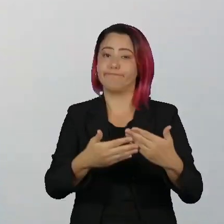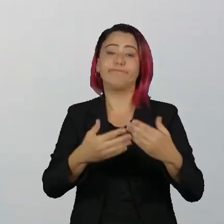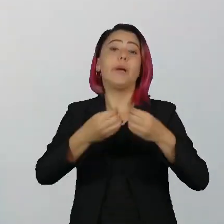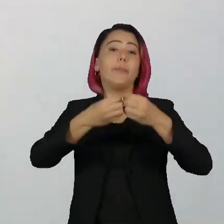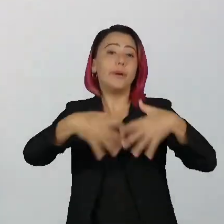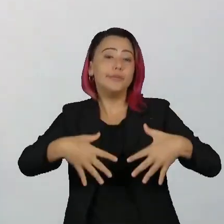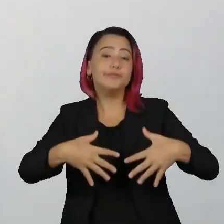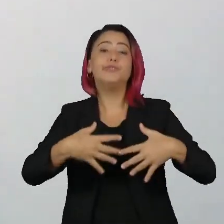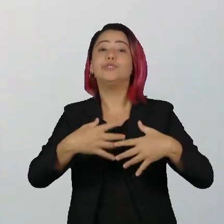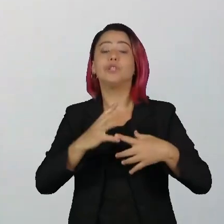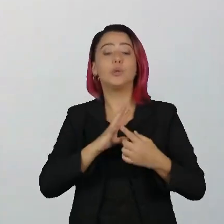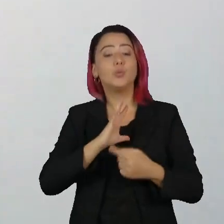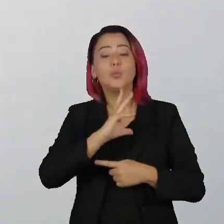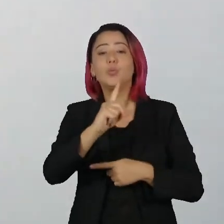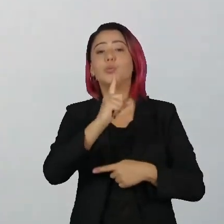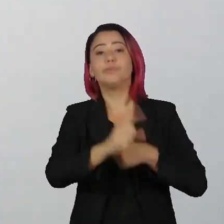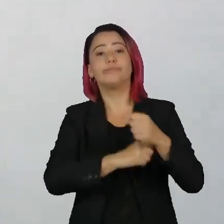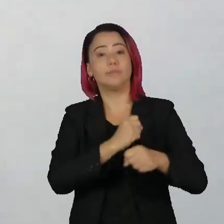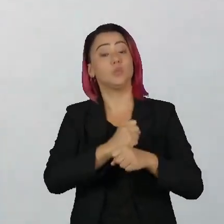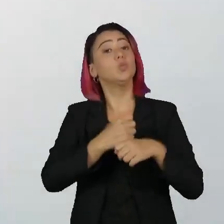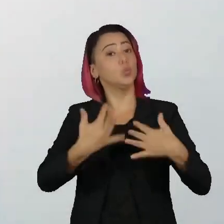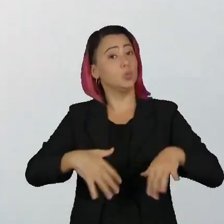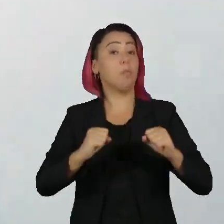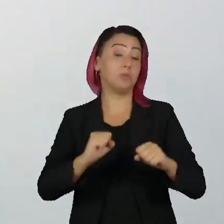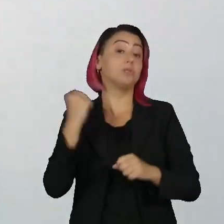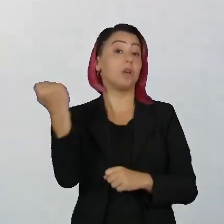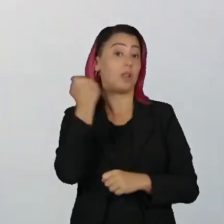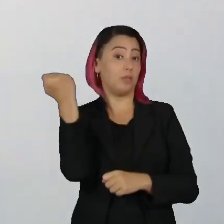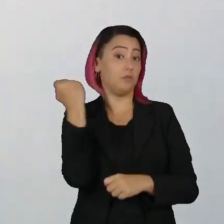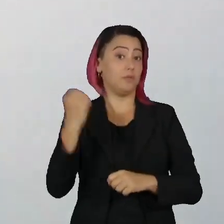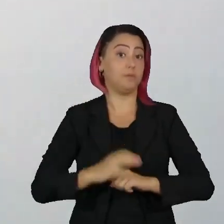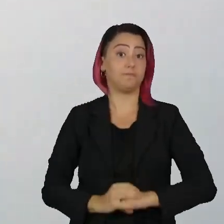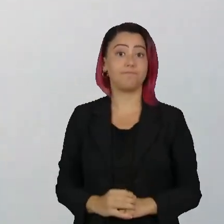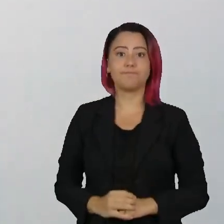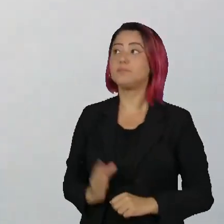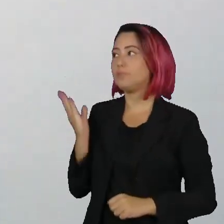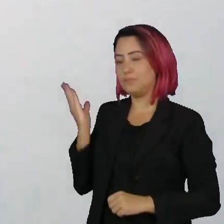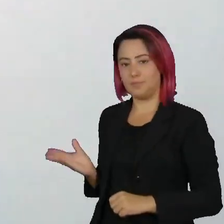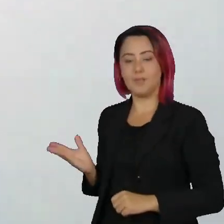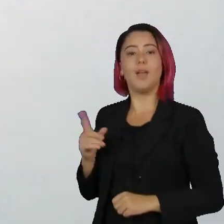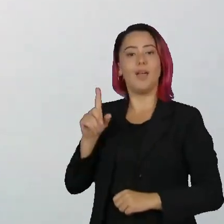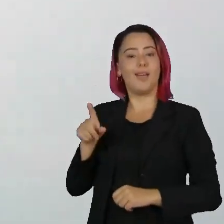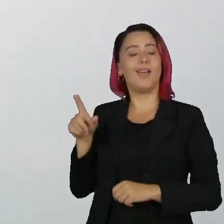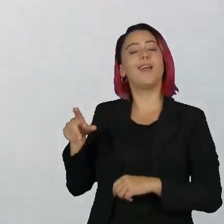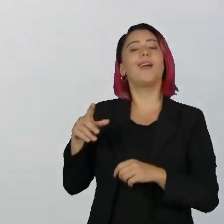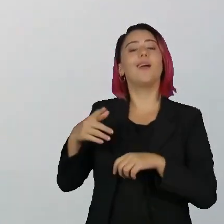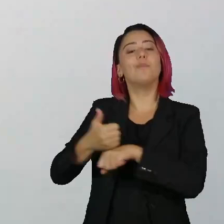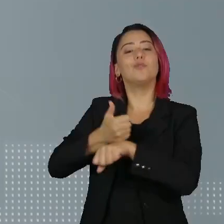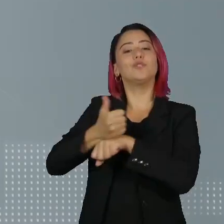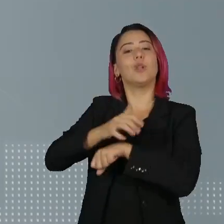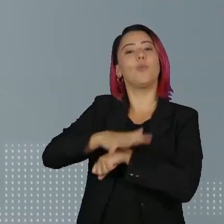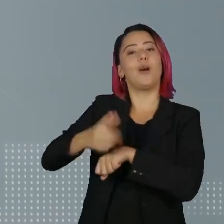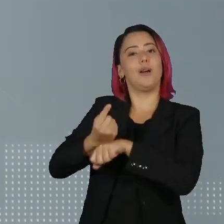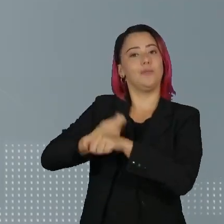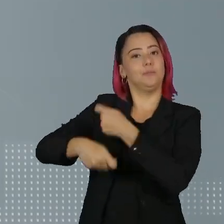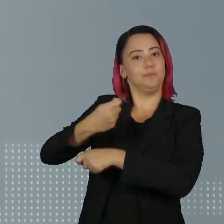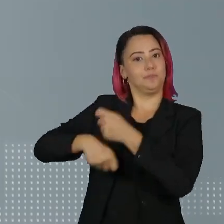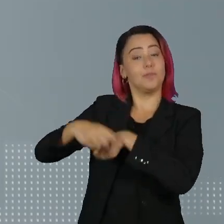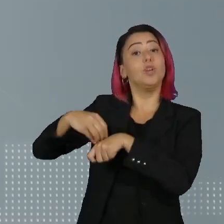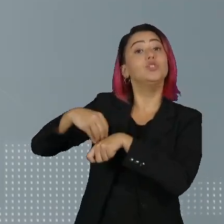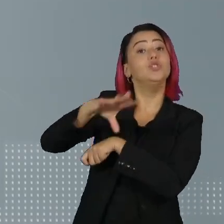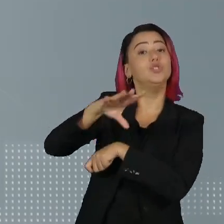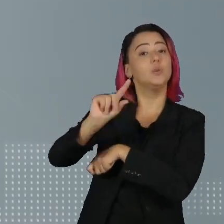esse orçamento de maneira significativa. Esta educadora financeira dá as dicas para não se comprometer. Primeiro,